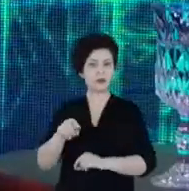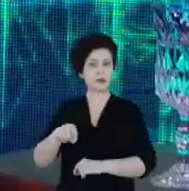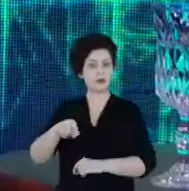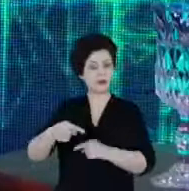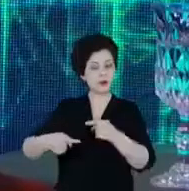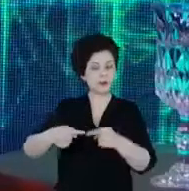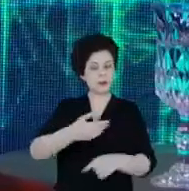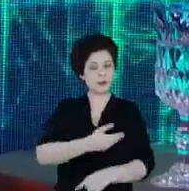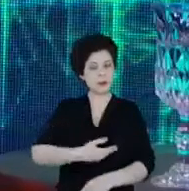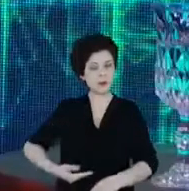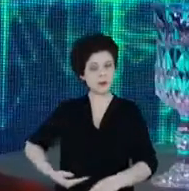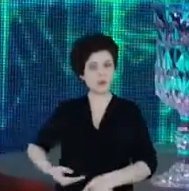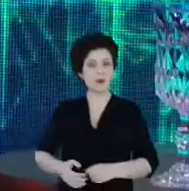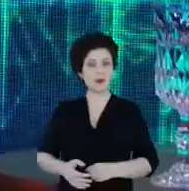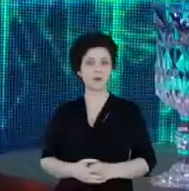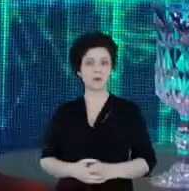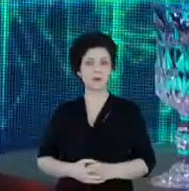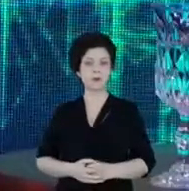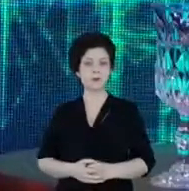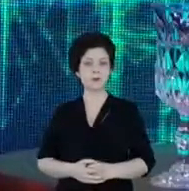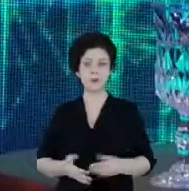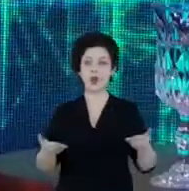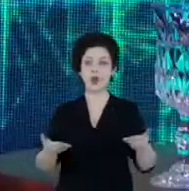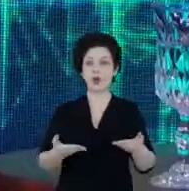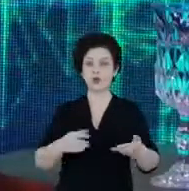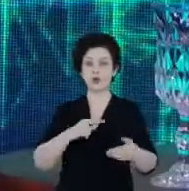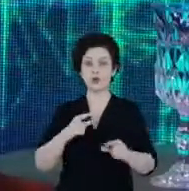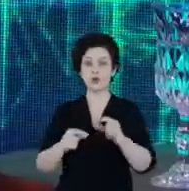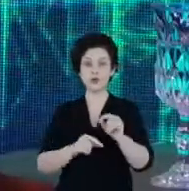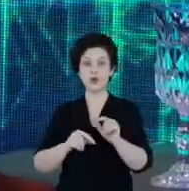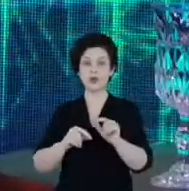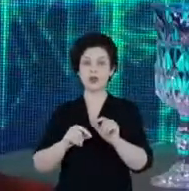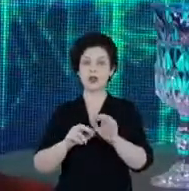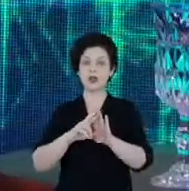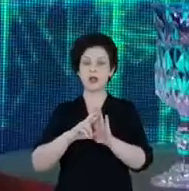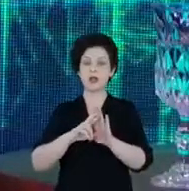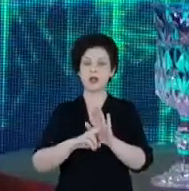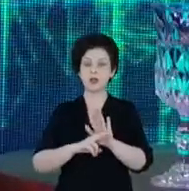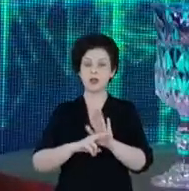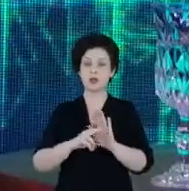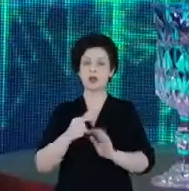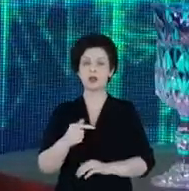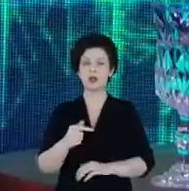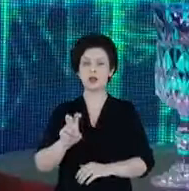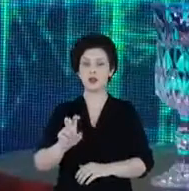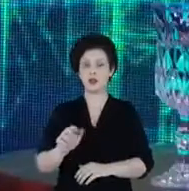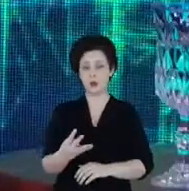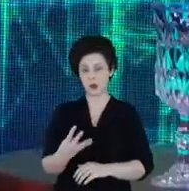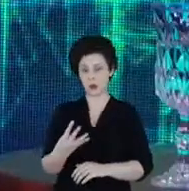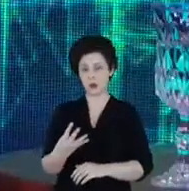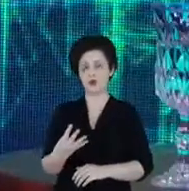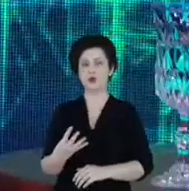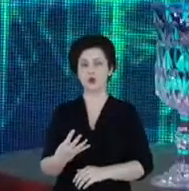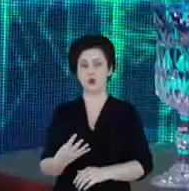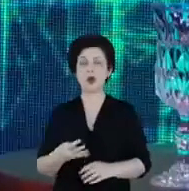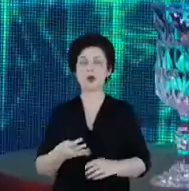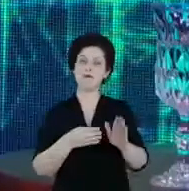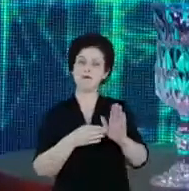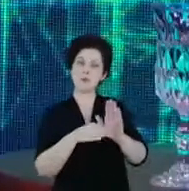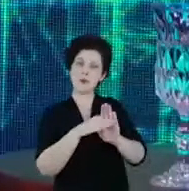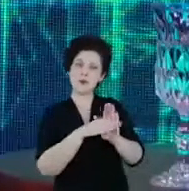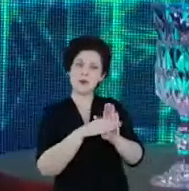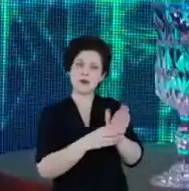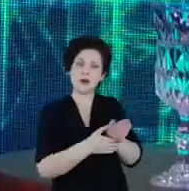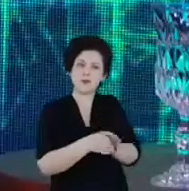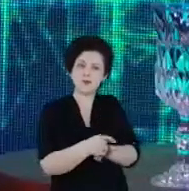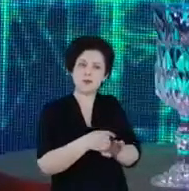pública. E, atualmente, a gente tem a resolução normativa 754, que estabeleceu as diretrizes para os procedimentos